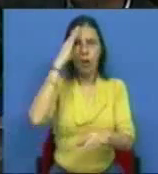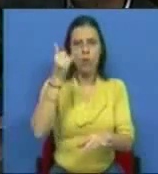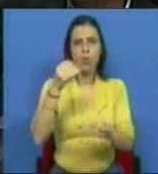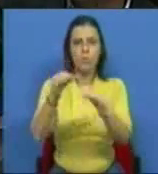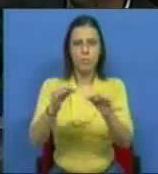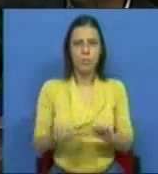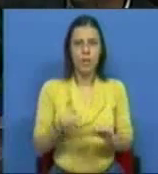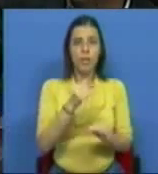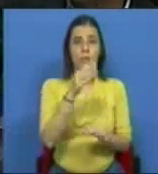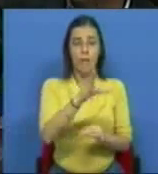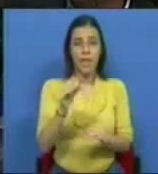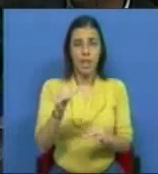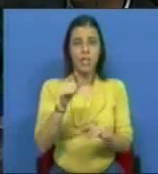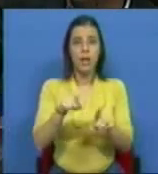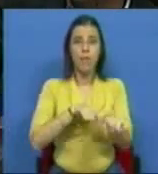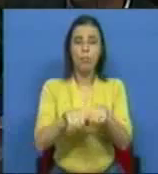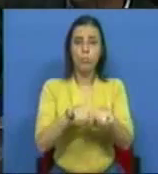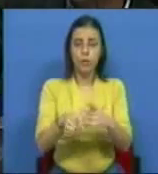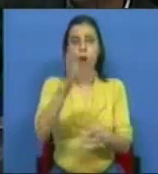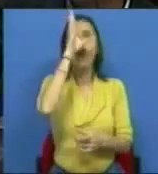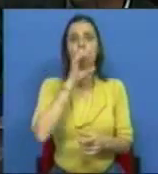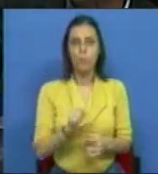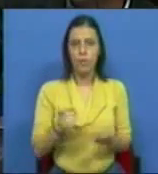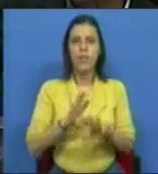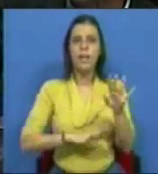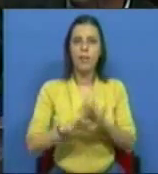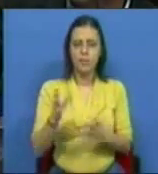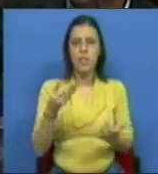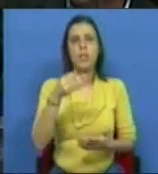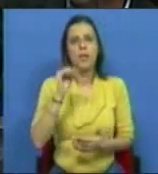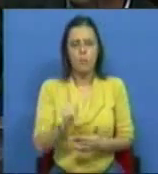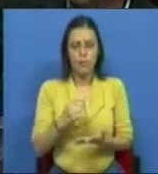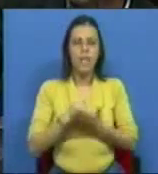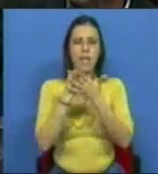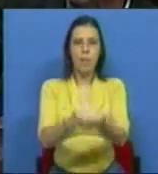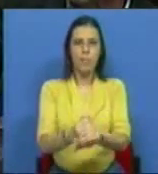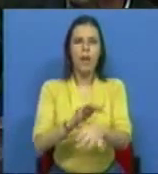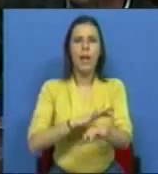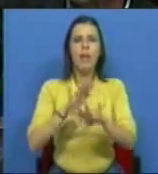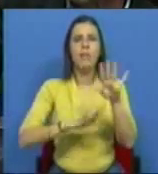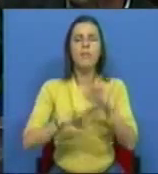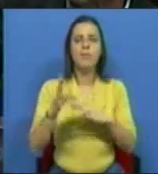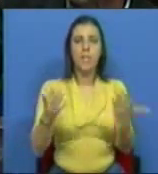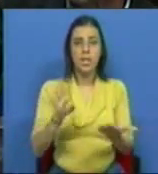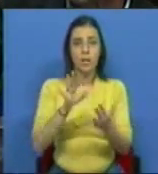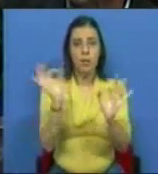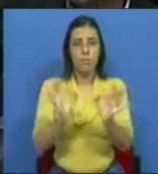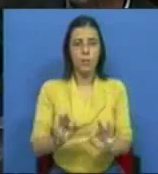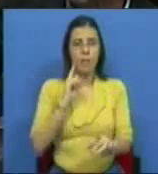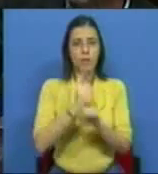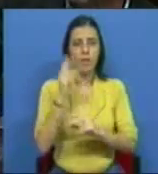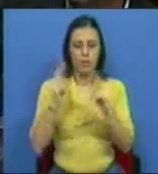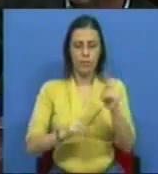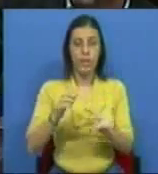2010 essa política, o Governo que está a fazer, e o Partido Socialista a apoiá-lo, é fazer o planeamento